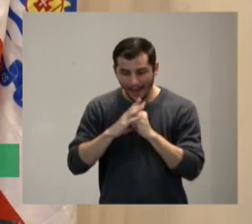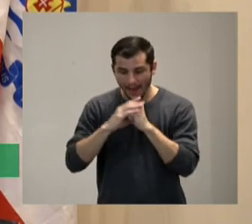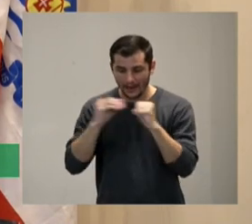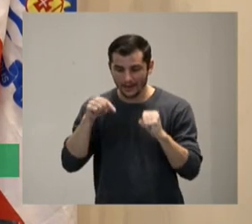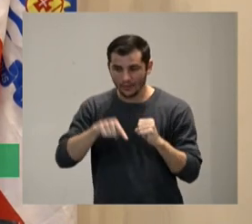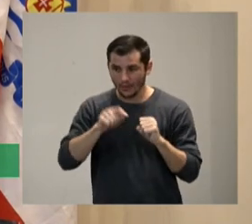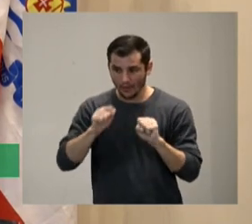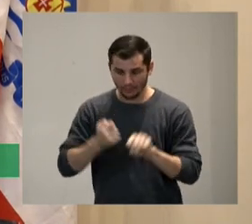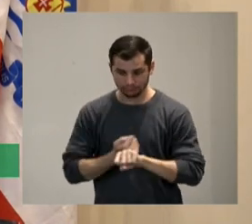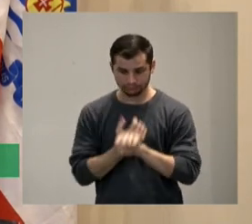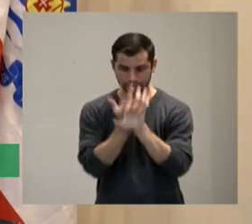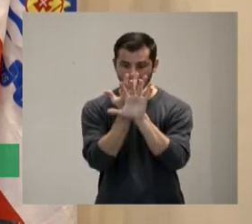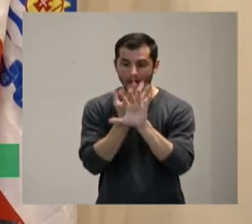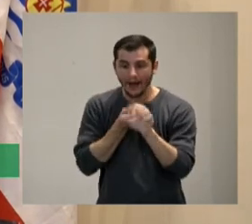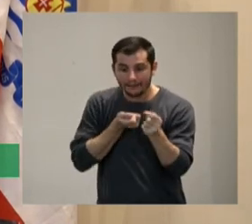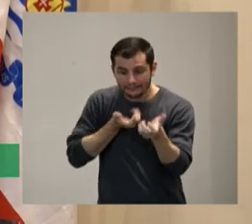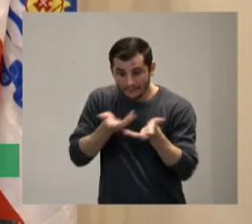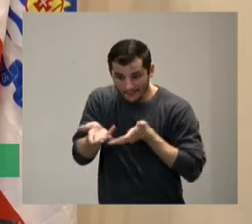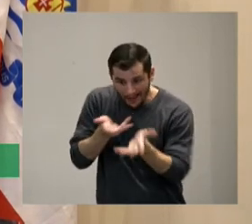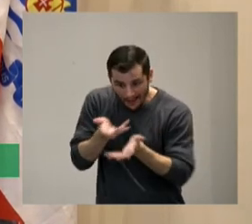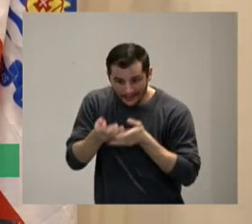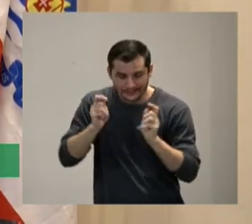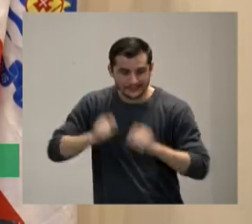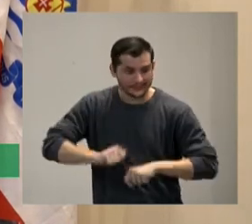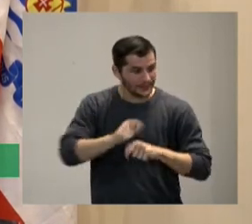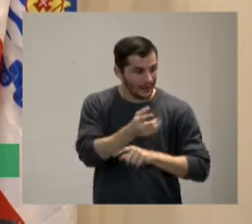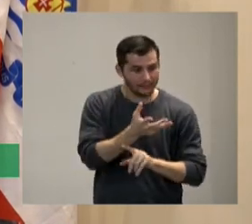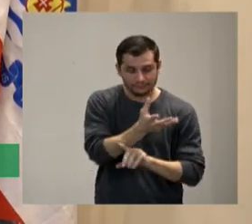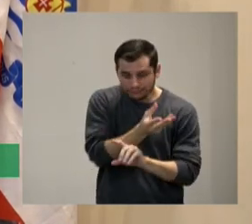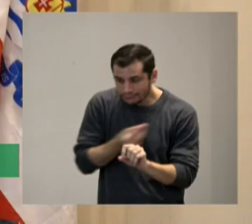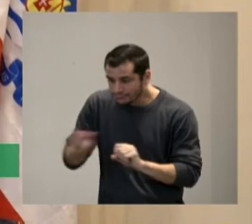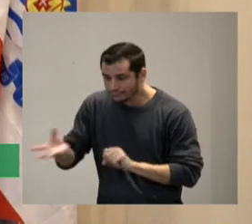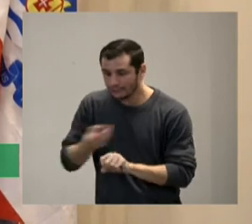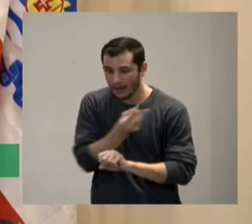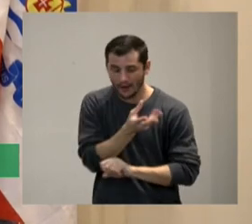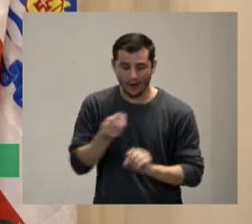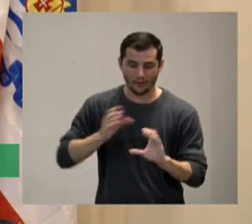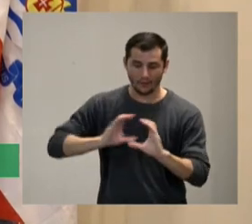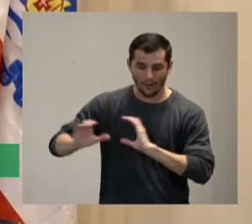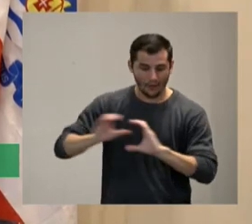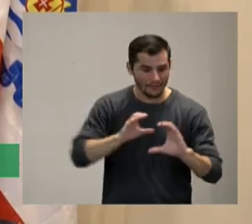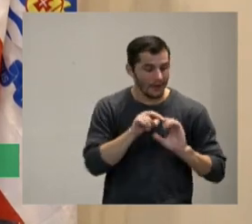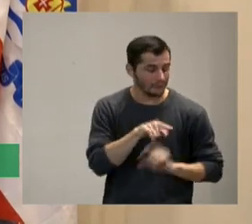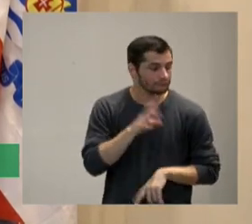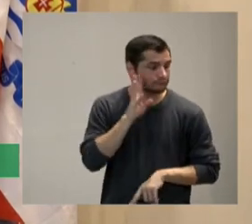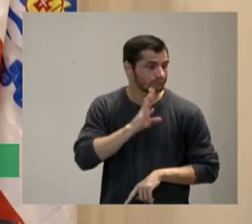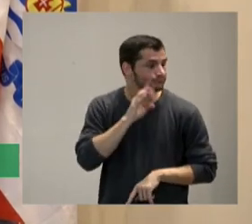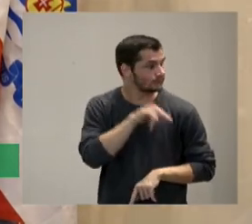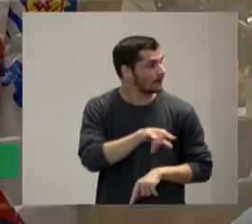na hora para você ali no celular e você consegue se comunicar com a pessoa então bem legal também